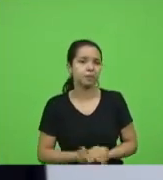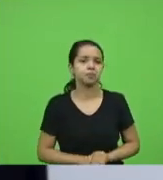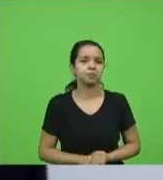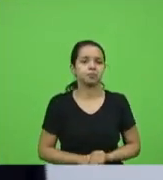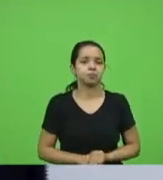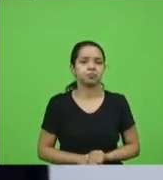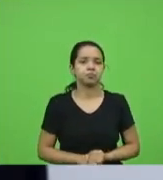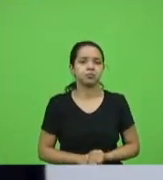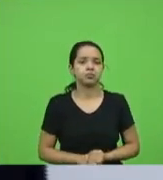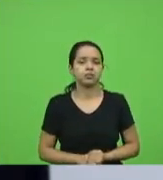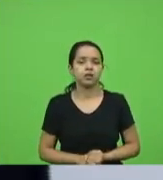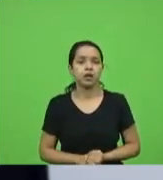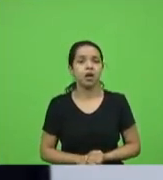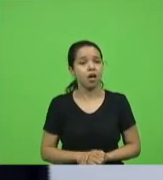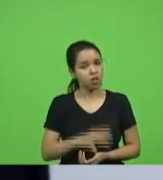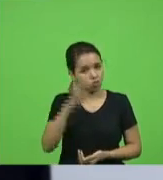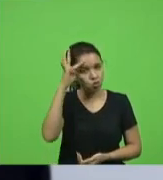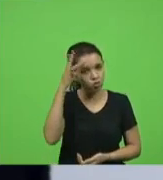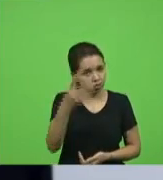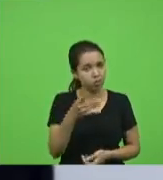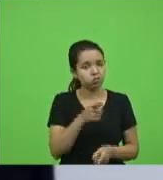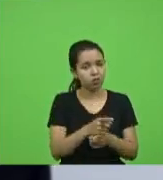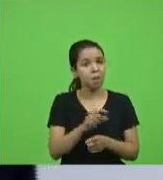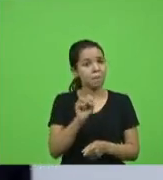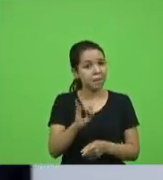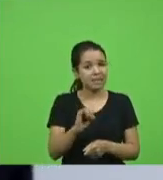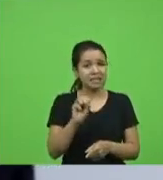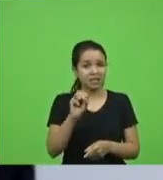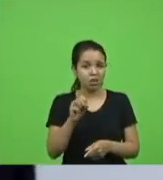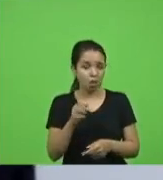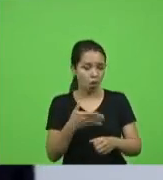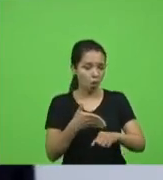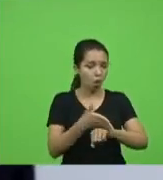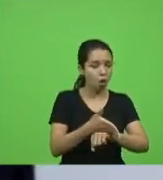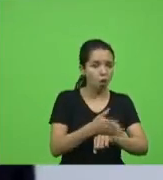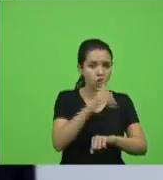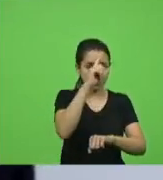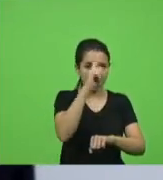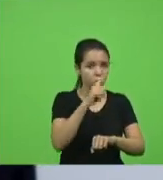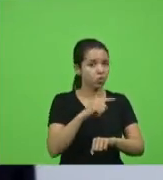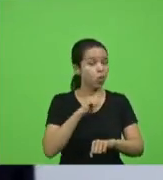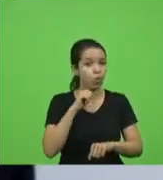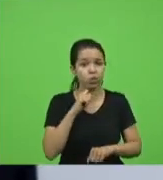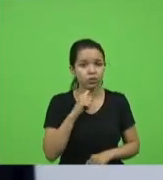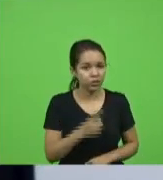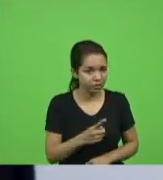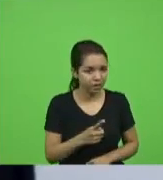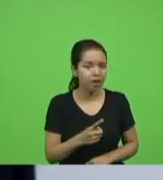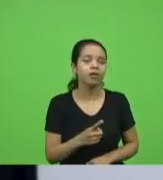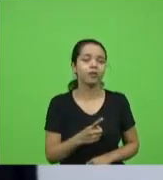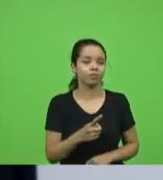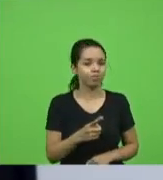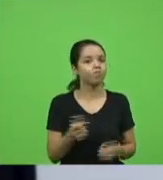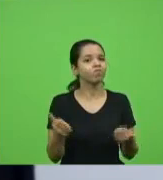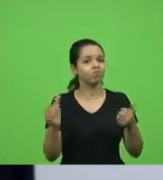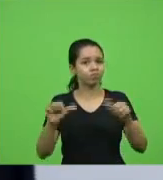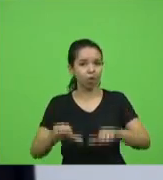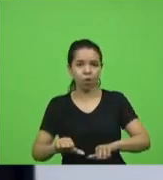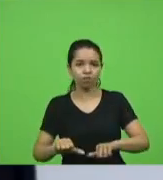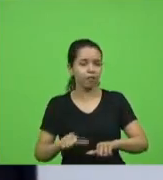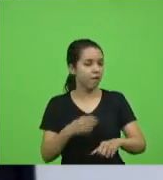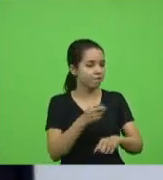digo o duro vai ser quando não conseguir mais entrar na porta do hospital quando não tiver vaga